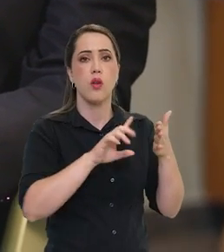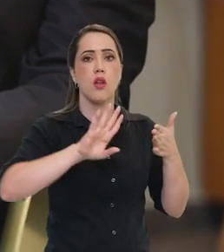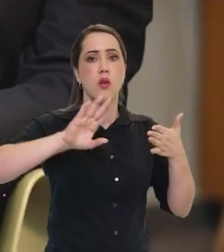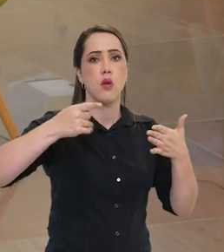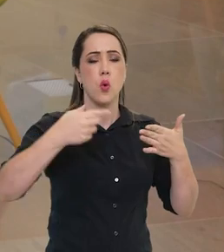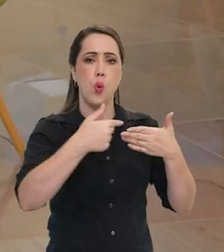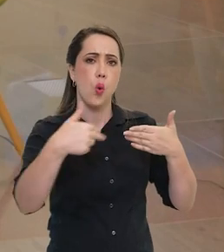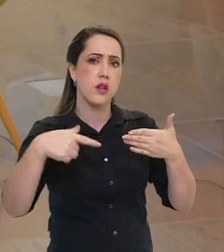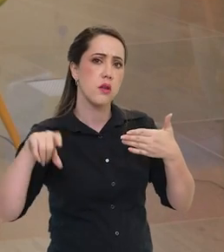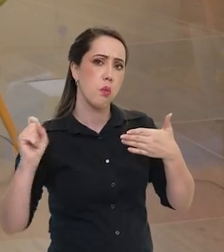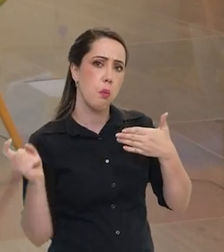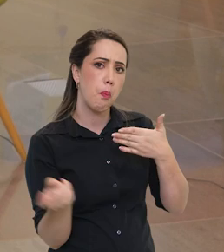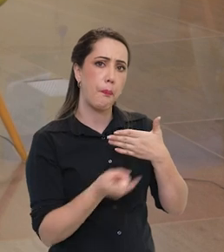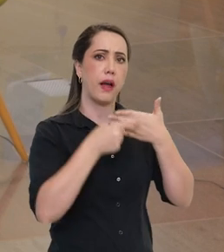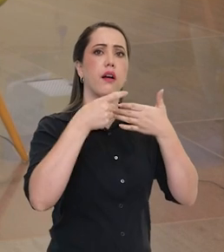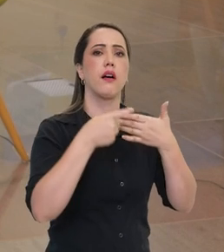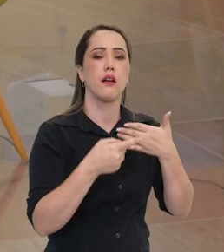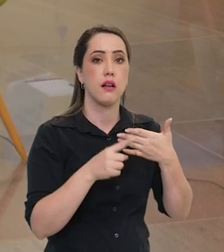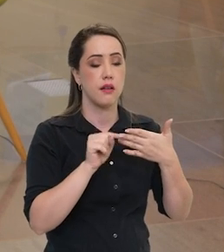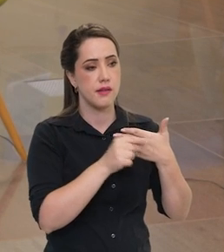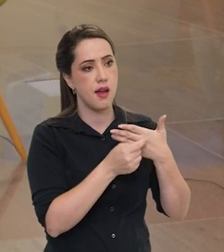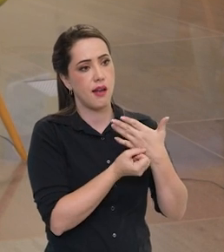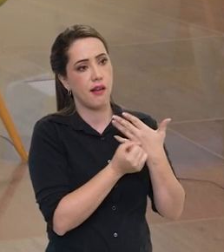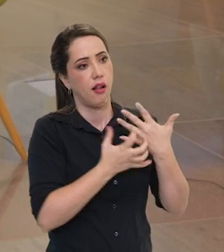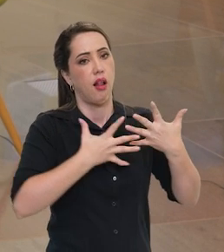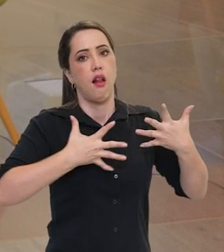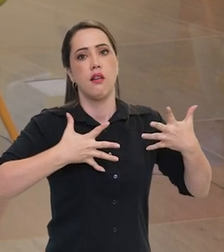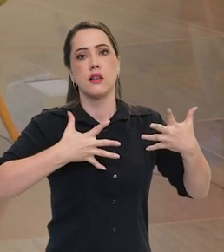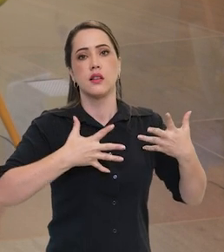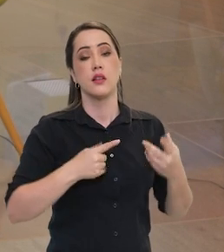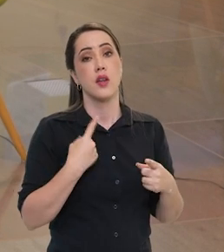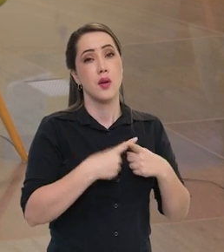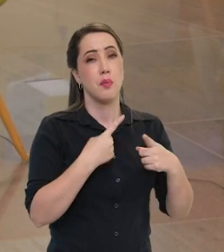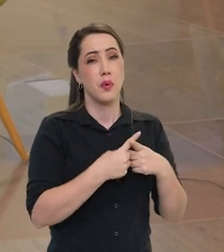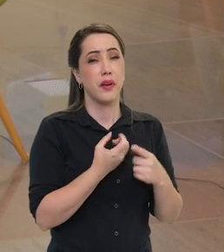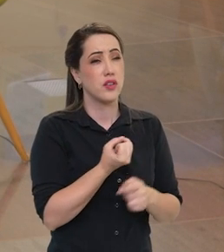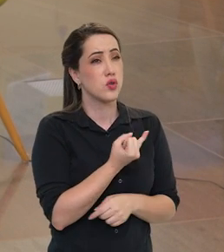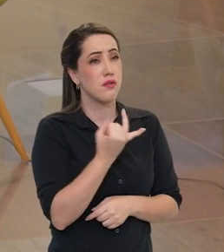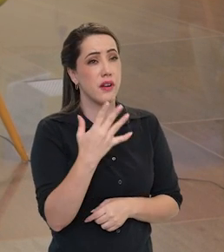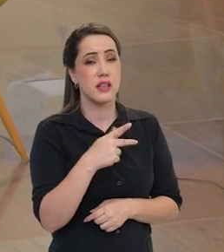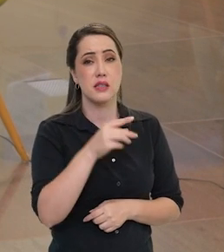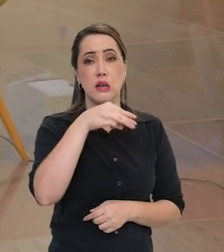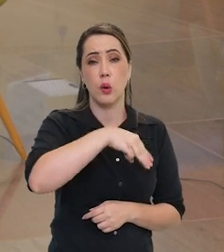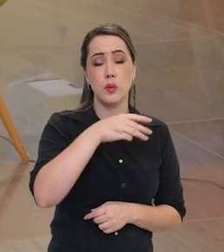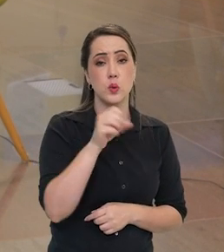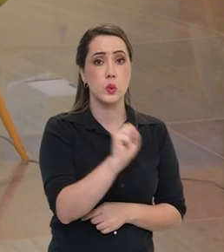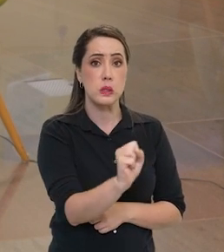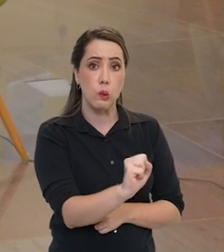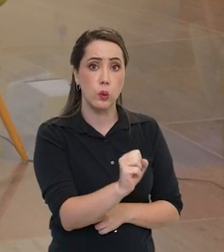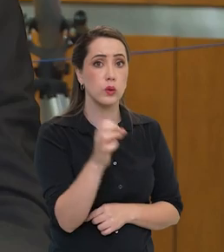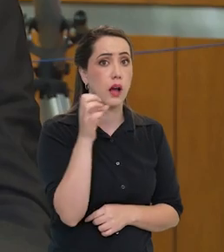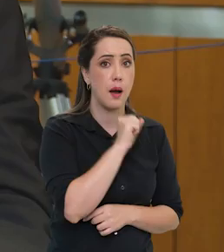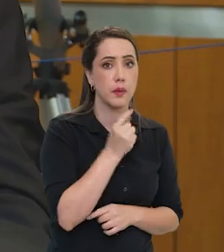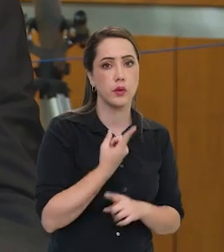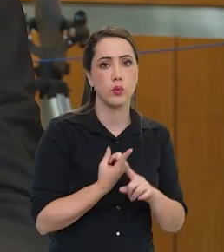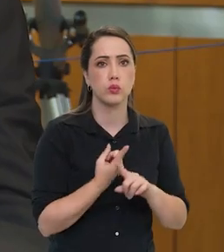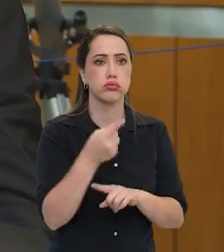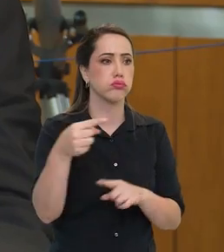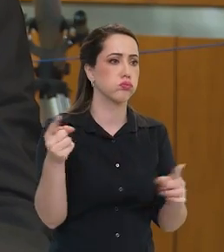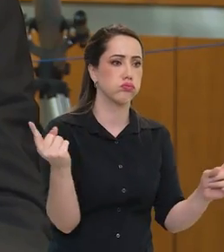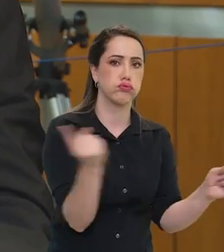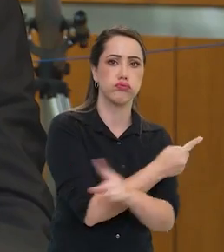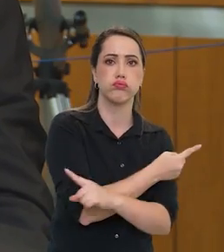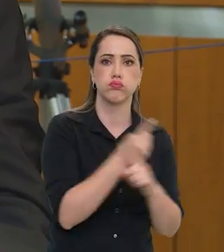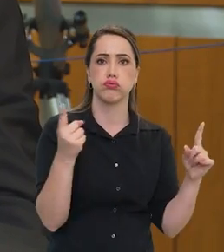de tinta e rachou. É que, quando você está lá em cima, as coisas andam a vários quilômetros por segundo. A energia que eles têm é muito alta. Então,